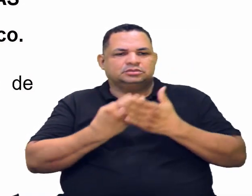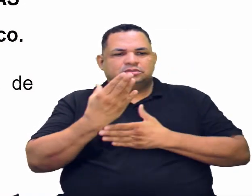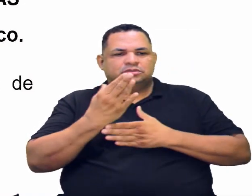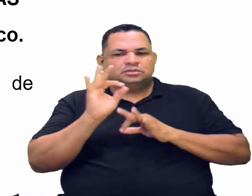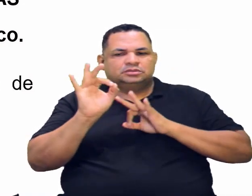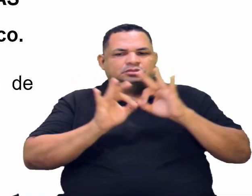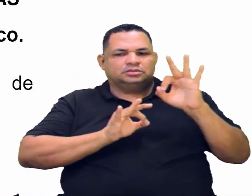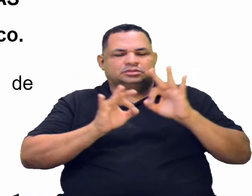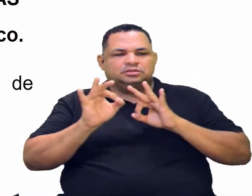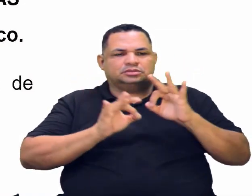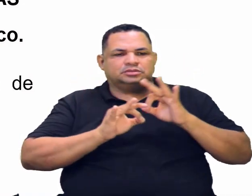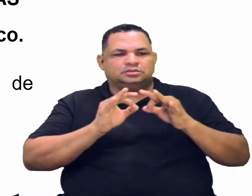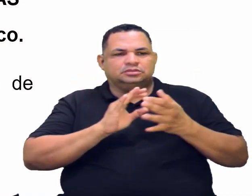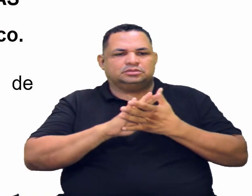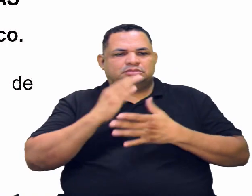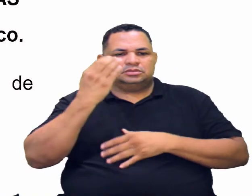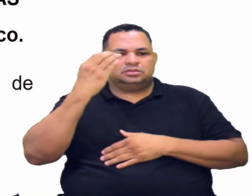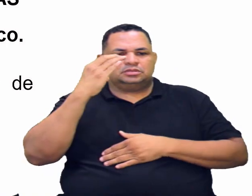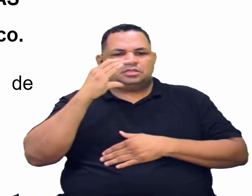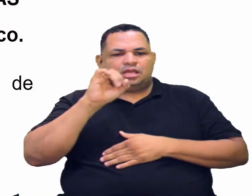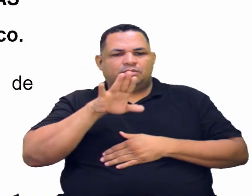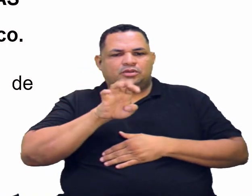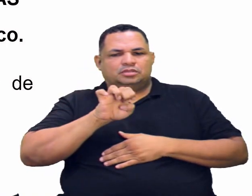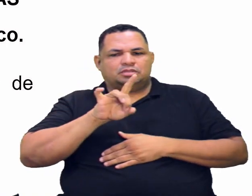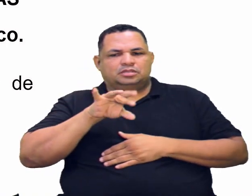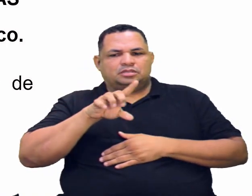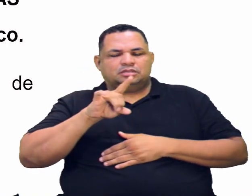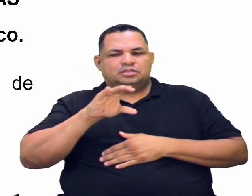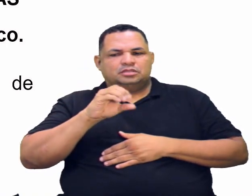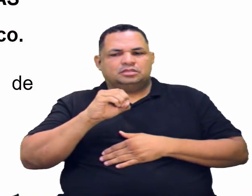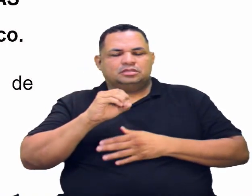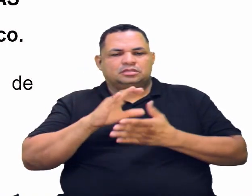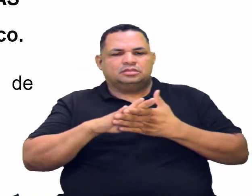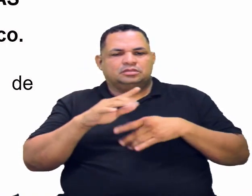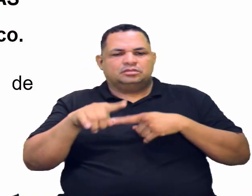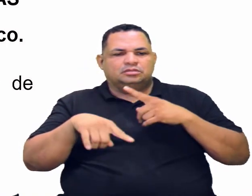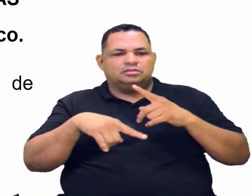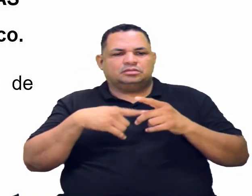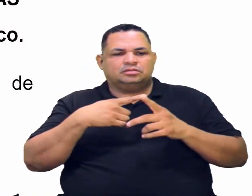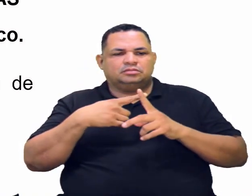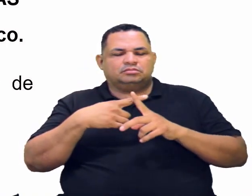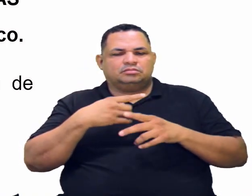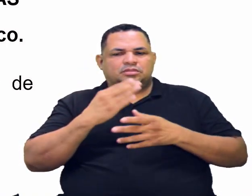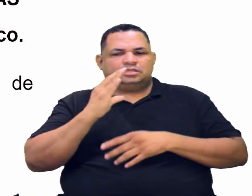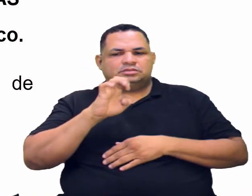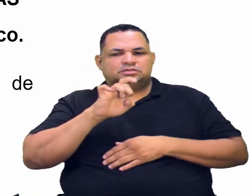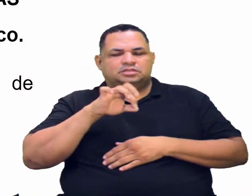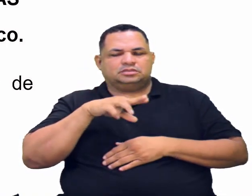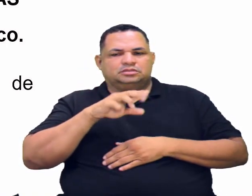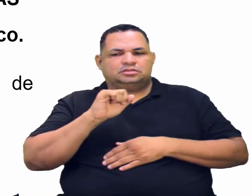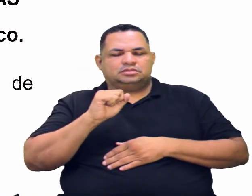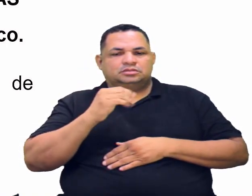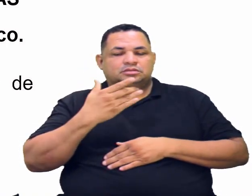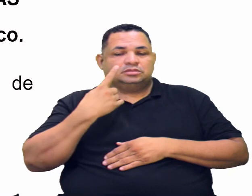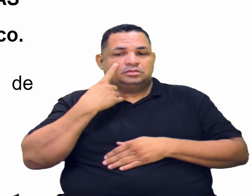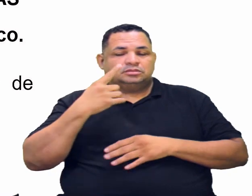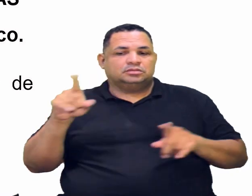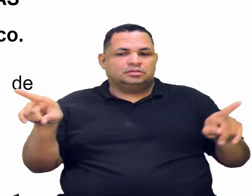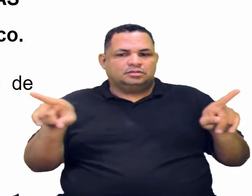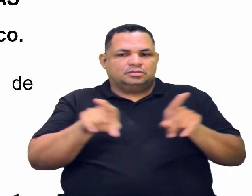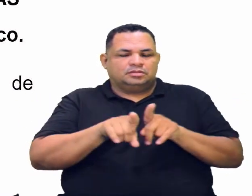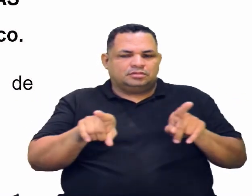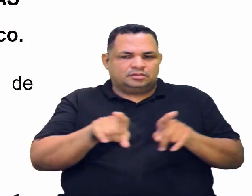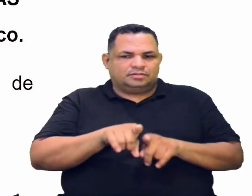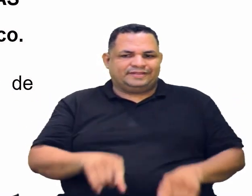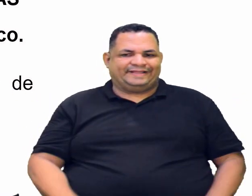a formação do carbonato e uma cetona. Vai ser formada ali também.